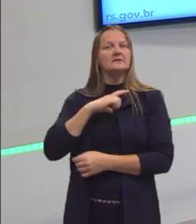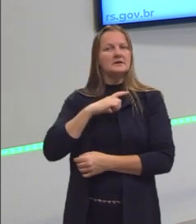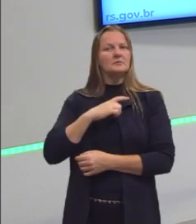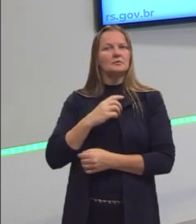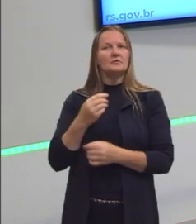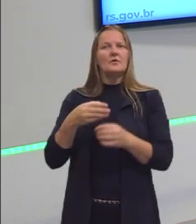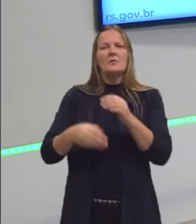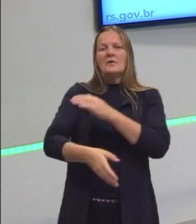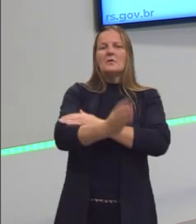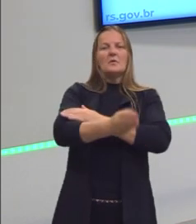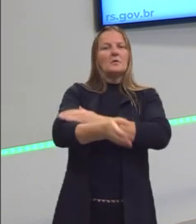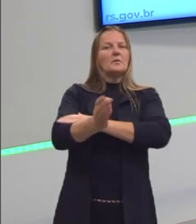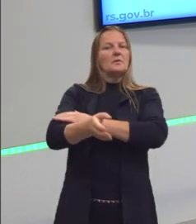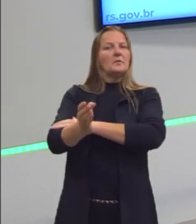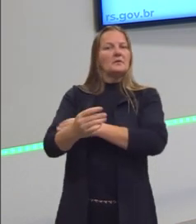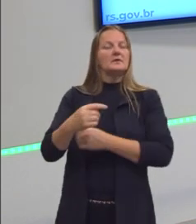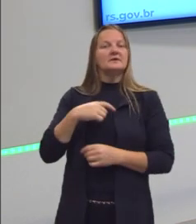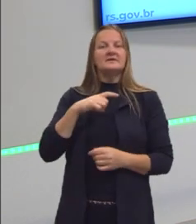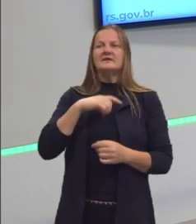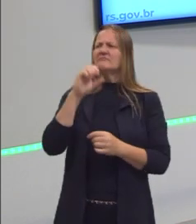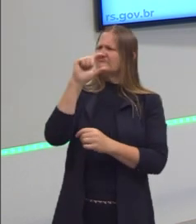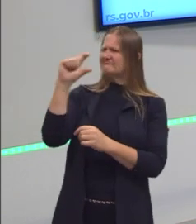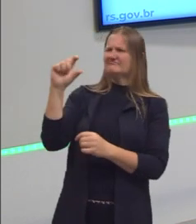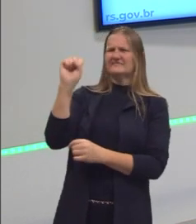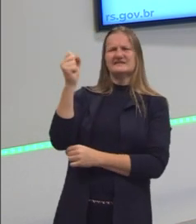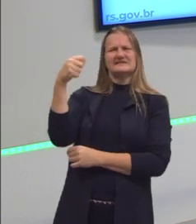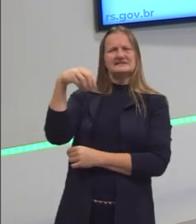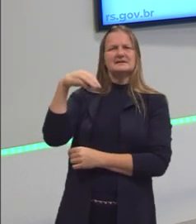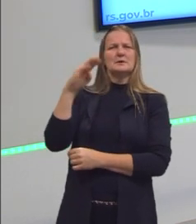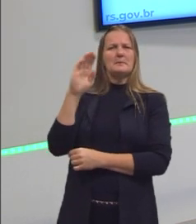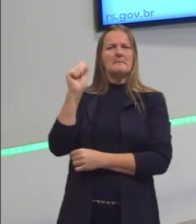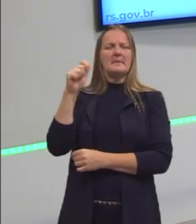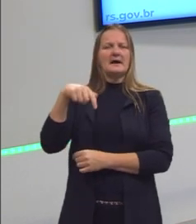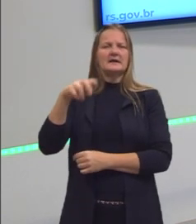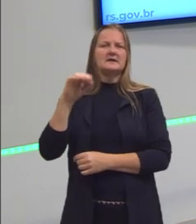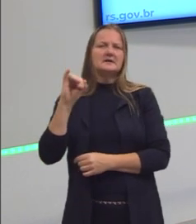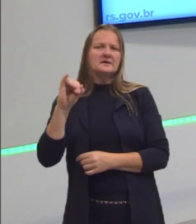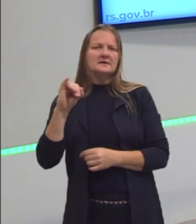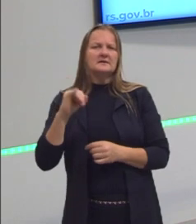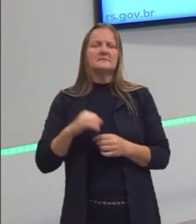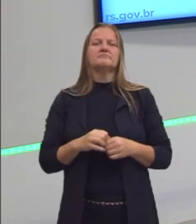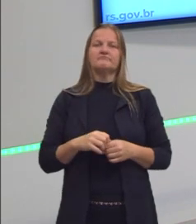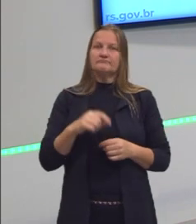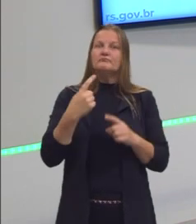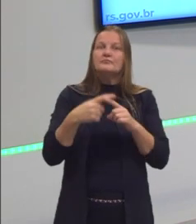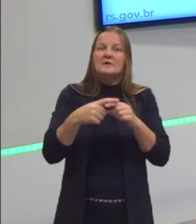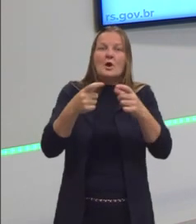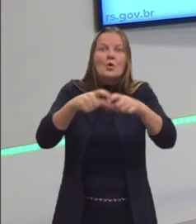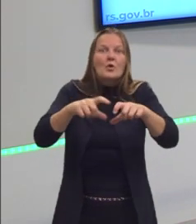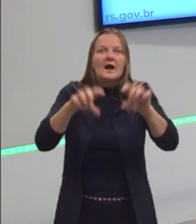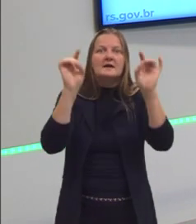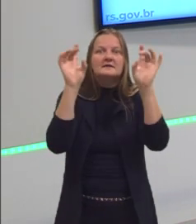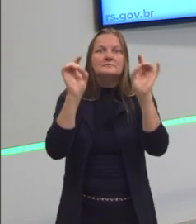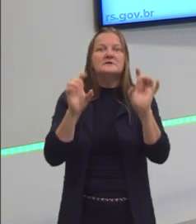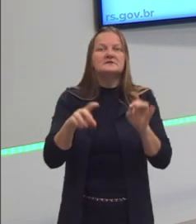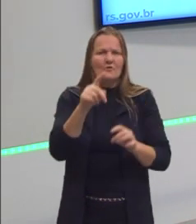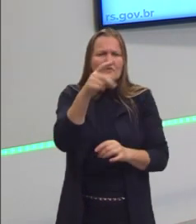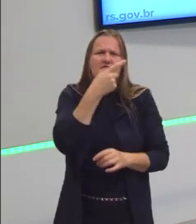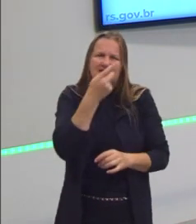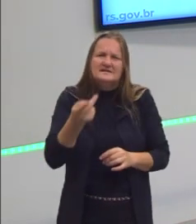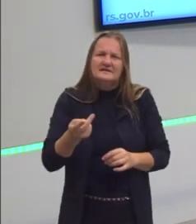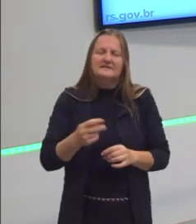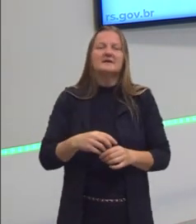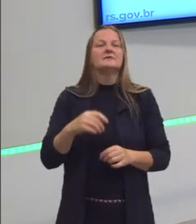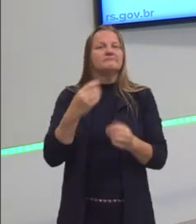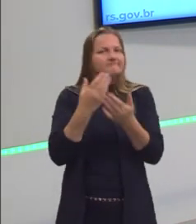o pessoal vai veranear lá e tem... Ah, aqui, visite um sambaquí, um sítio arqueológico, pessoal. Vale a pena, visitem. Faz